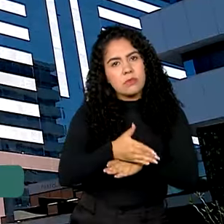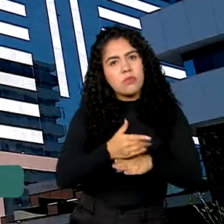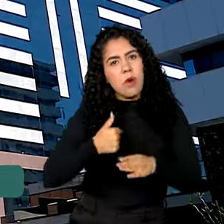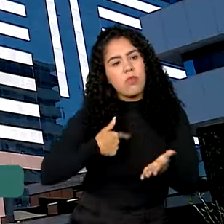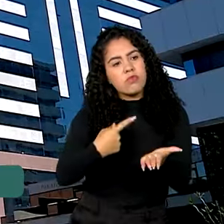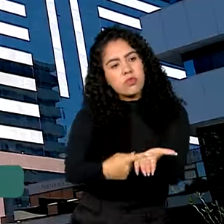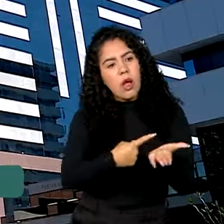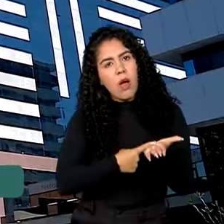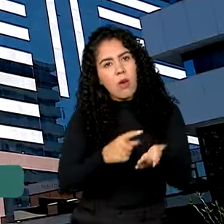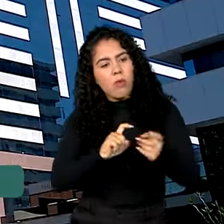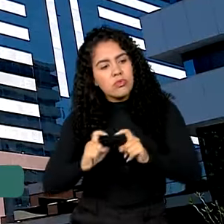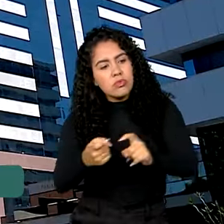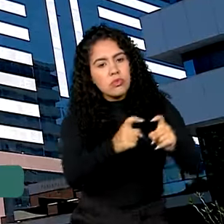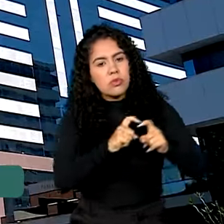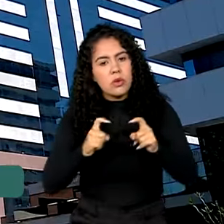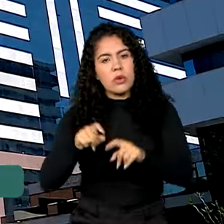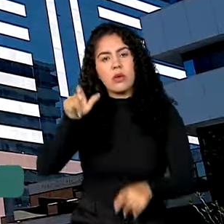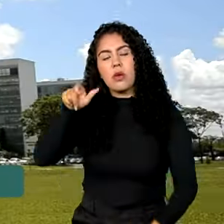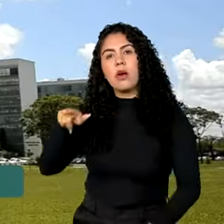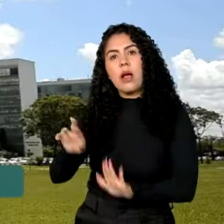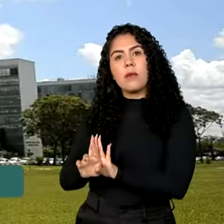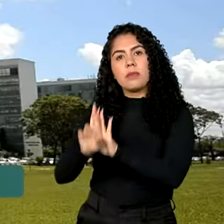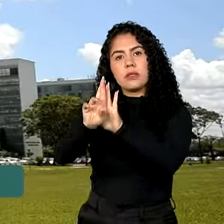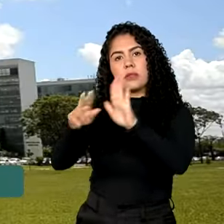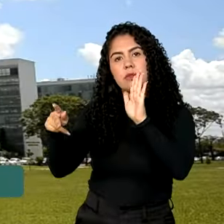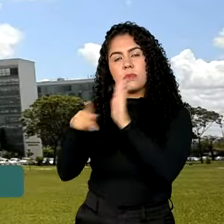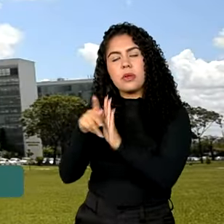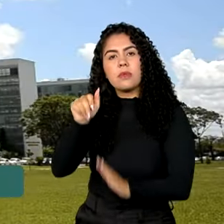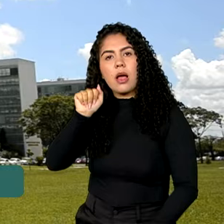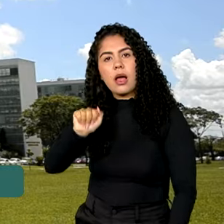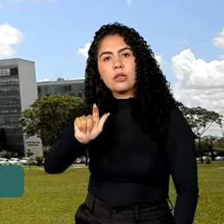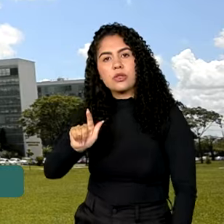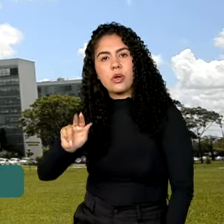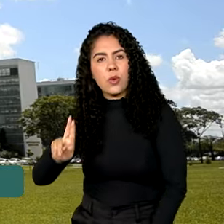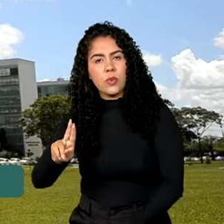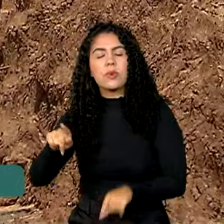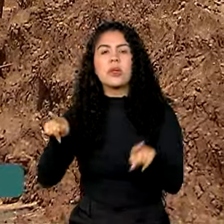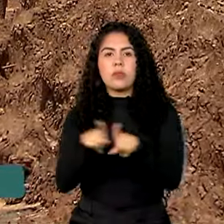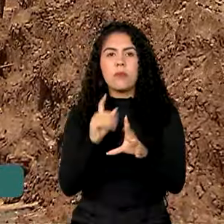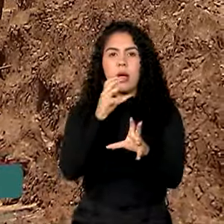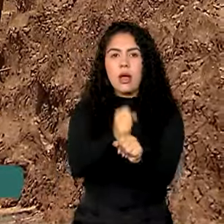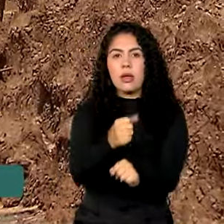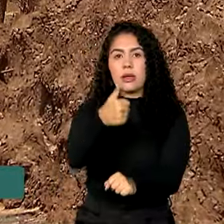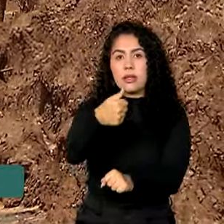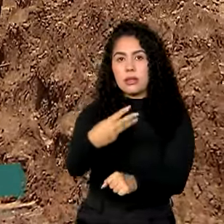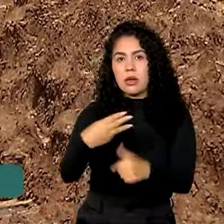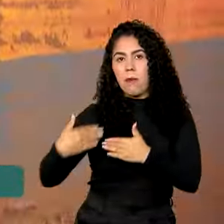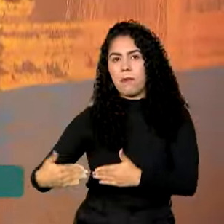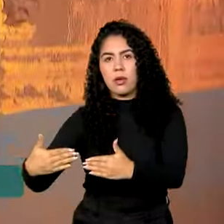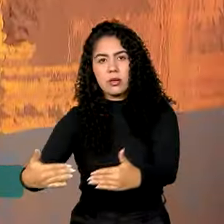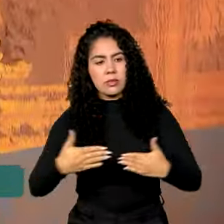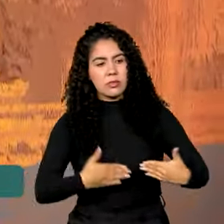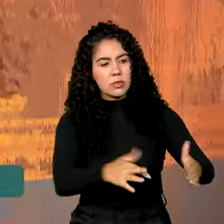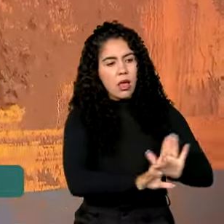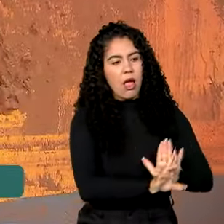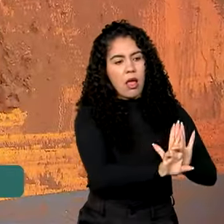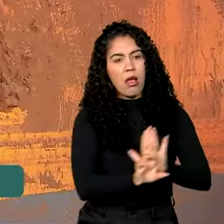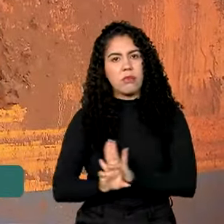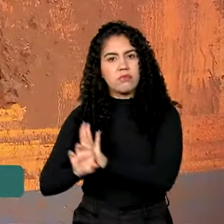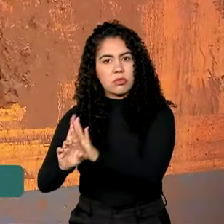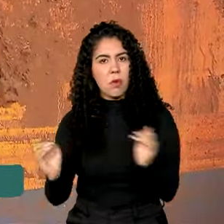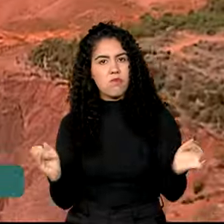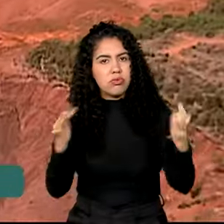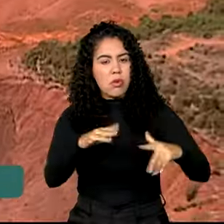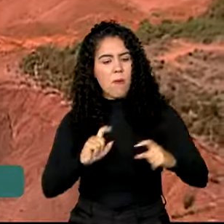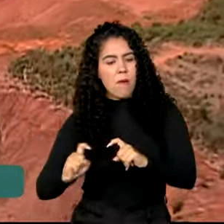coordenação da Advogacia Geral da União e atuação de 13 ministérios. Ao todo, as empresas responsáveis